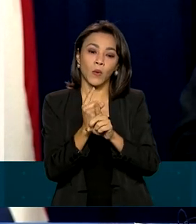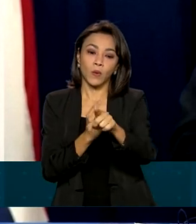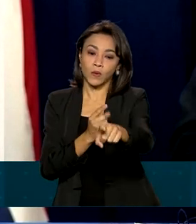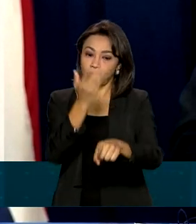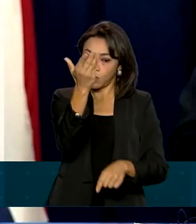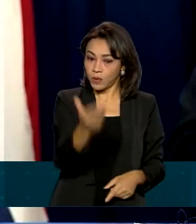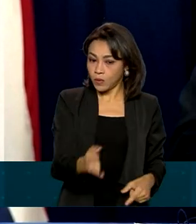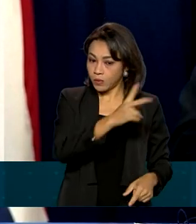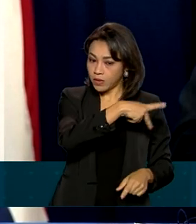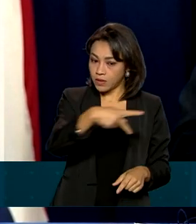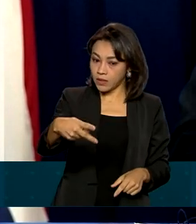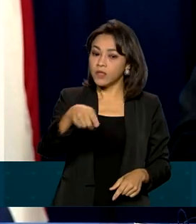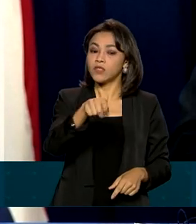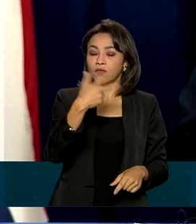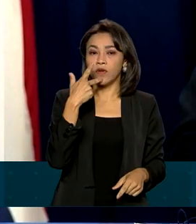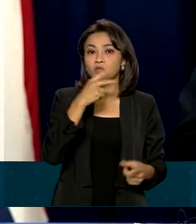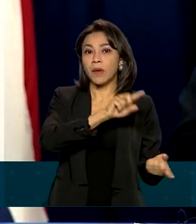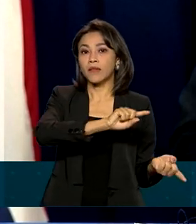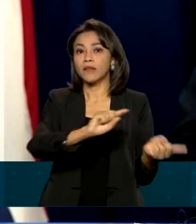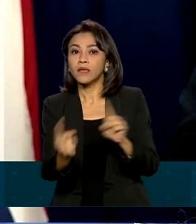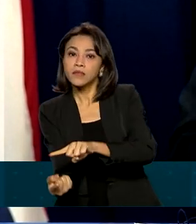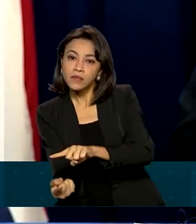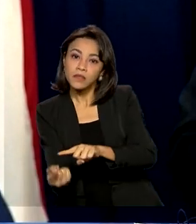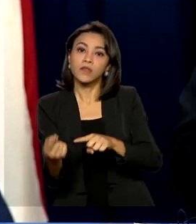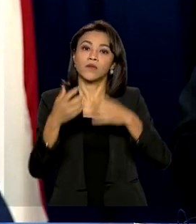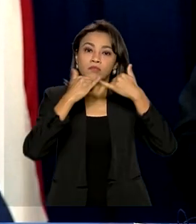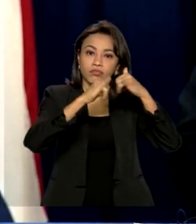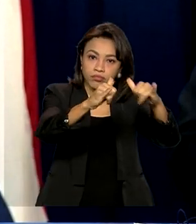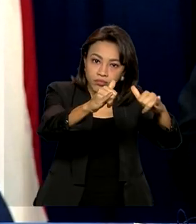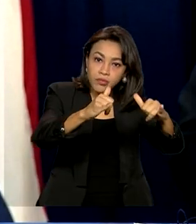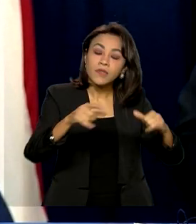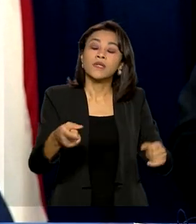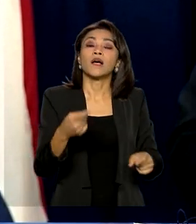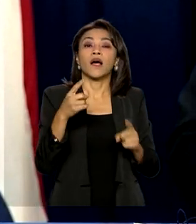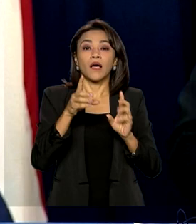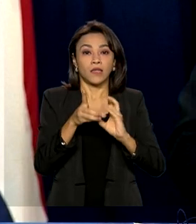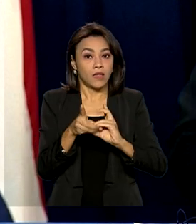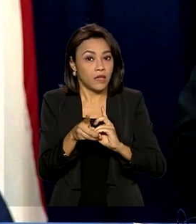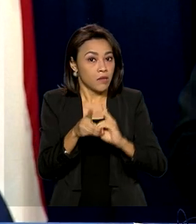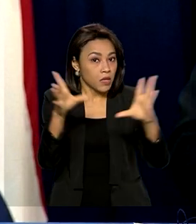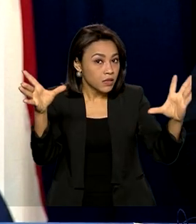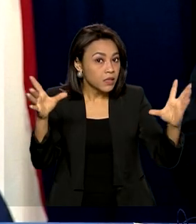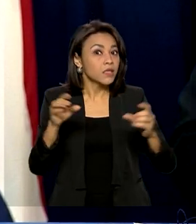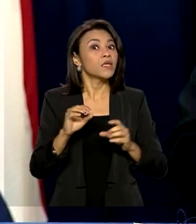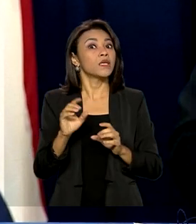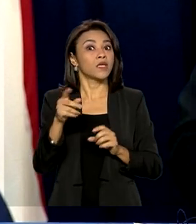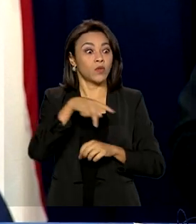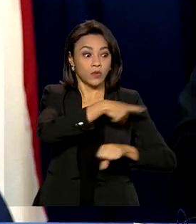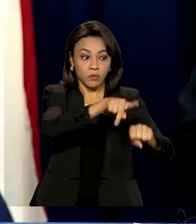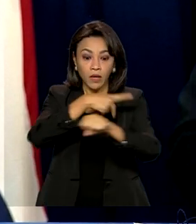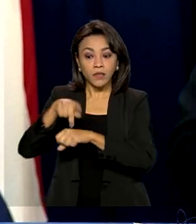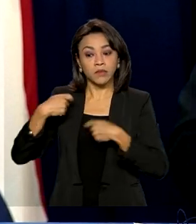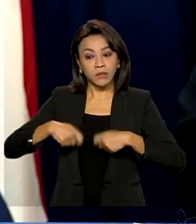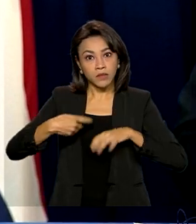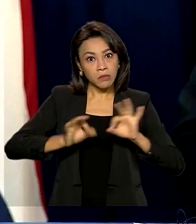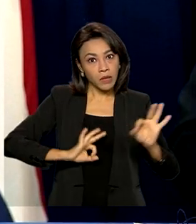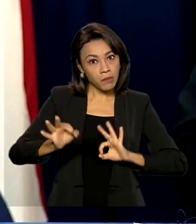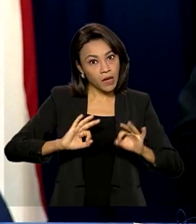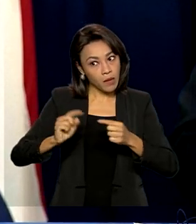defendeu a transição energética, a democracia e disse que os países devem se preparar para uma próxima pandemia.